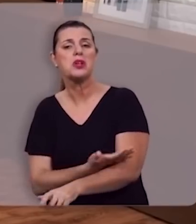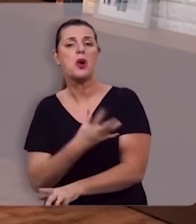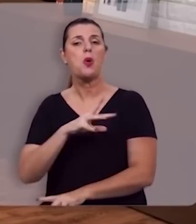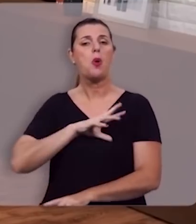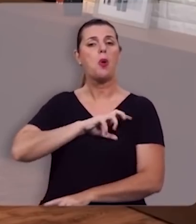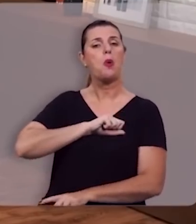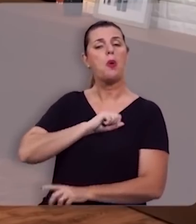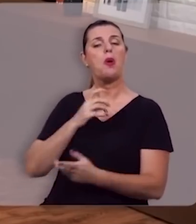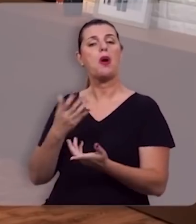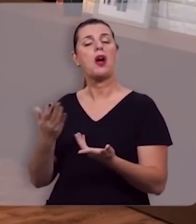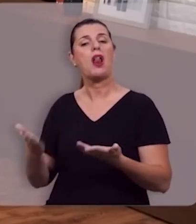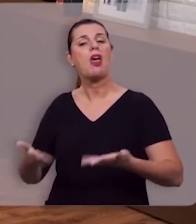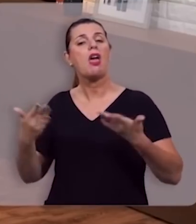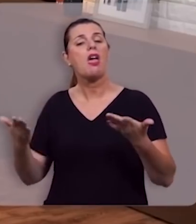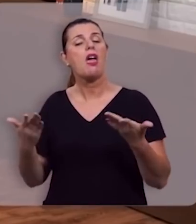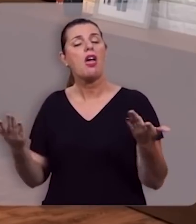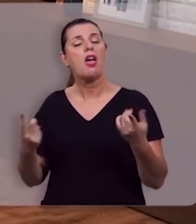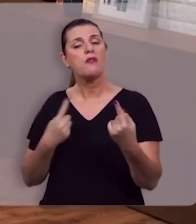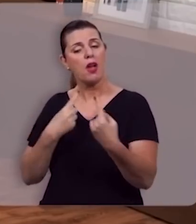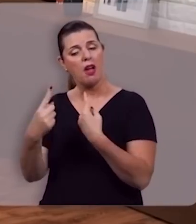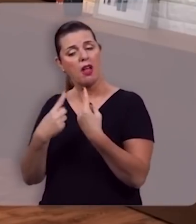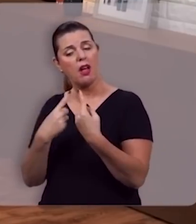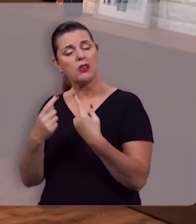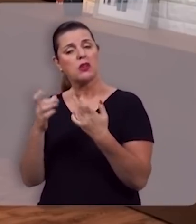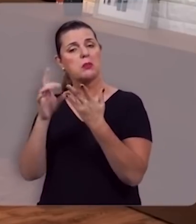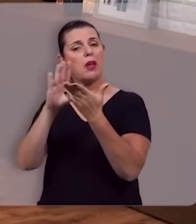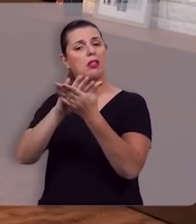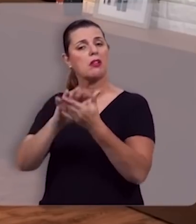romantismo a leveza da relação conjugal